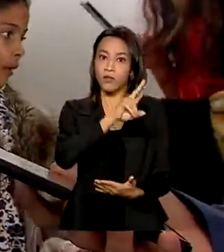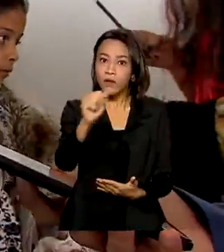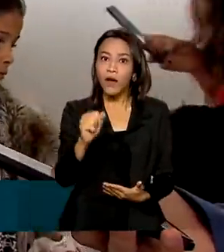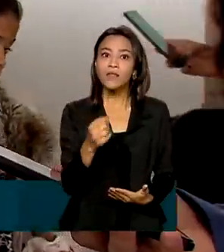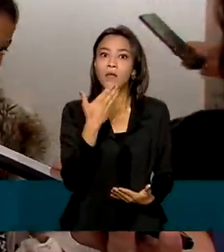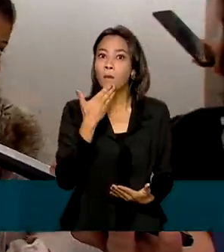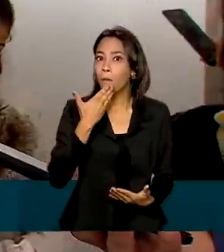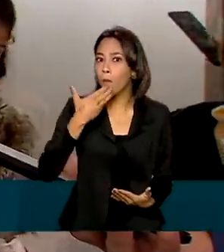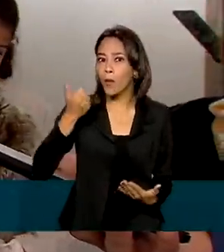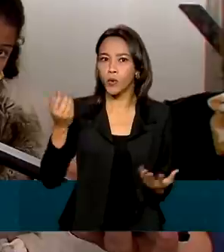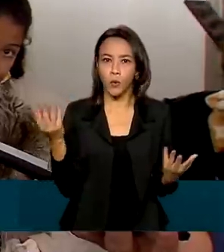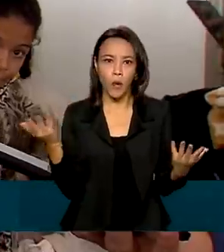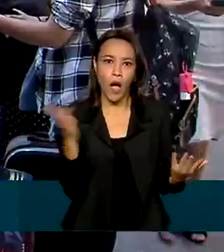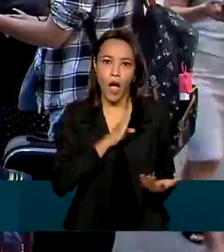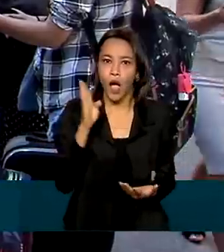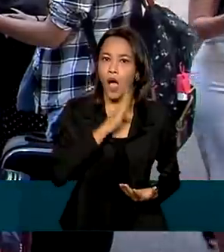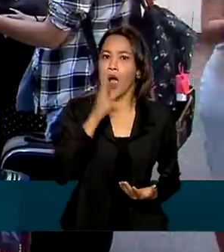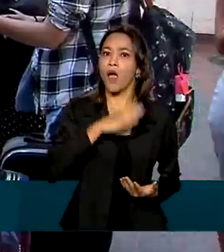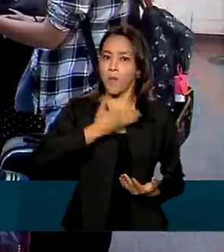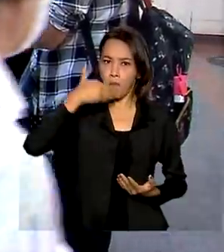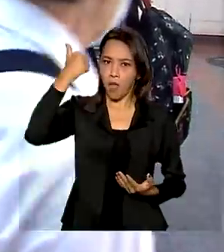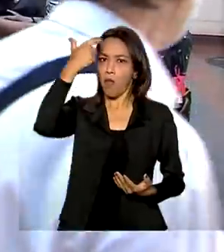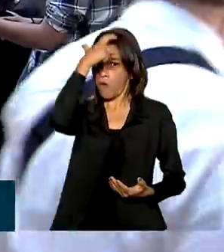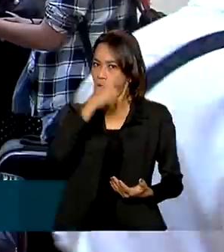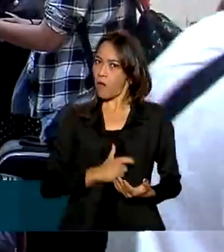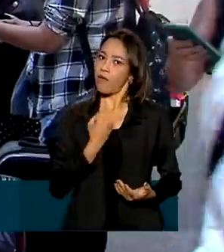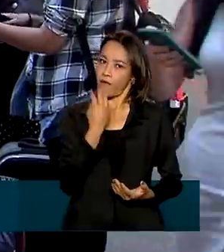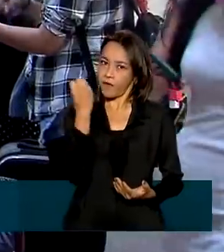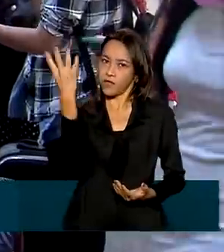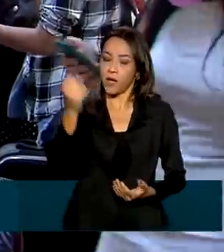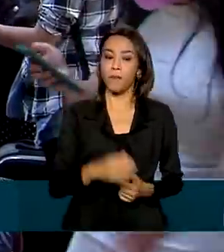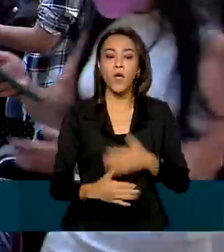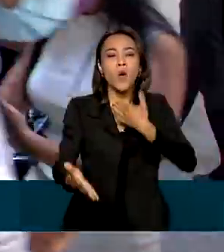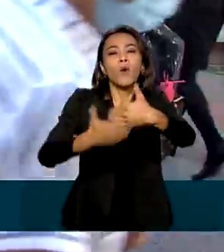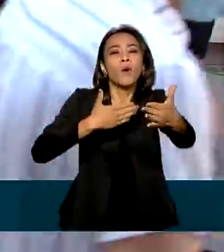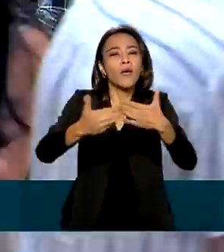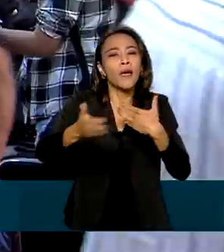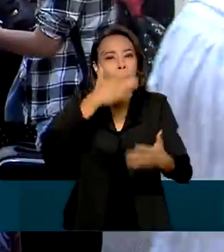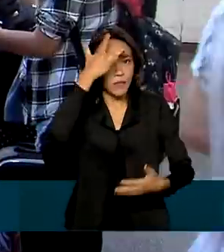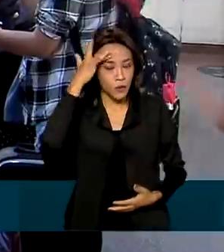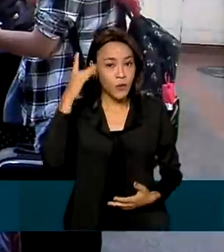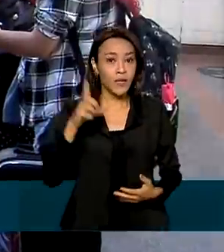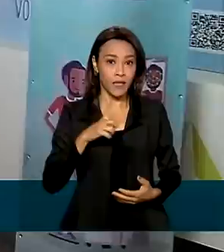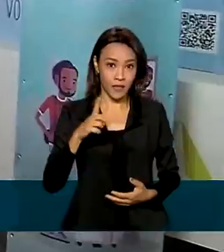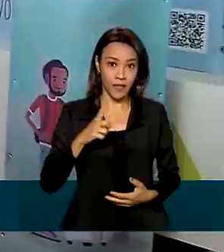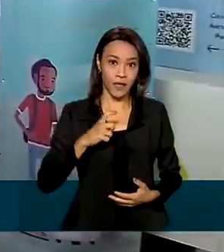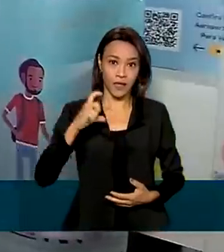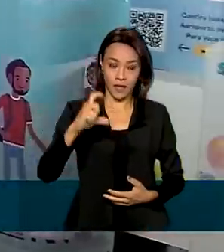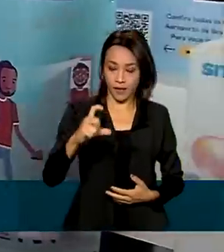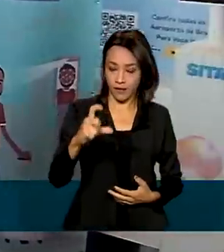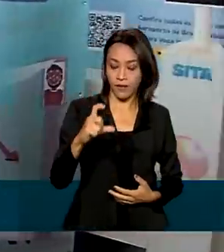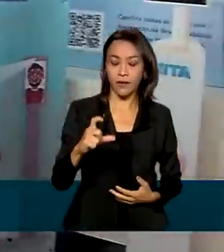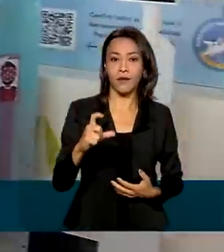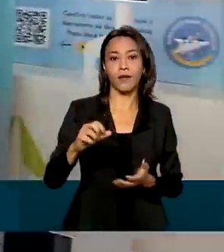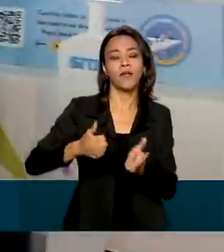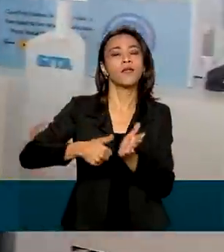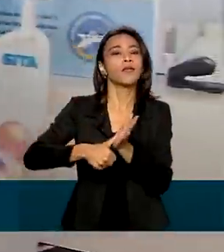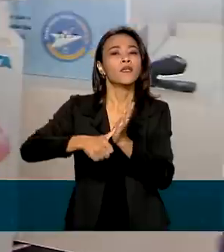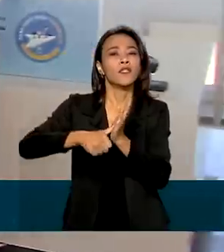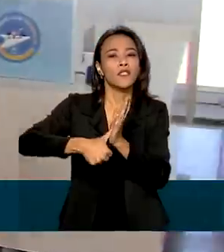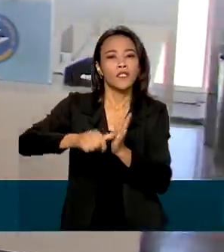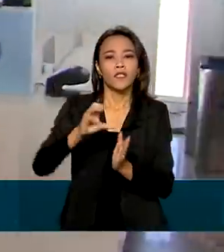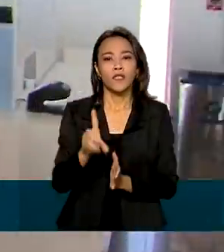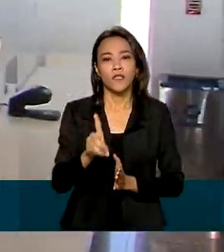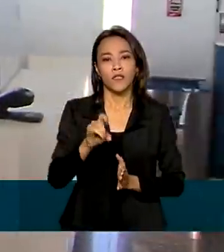e vai ser bem melhor para os passageiros. Qualquer pessoa que tenha carteira nacional de habilitação digital ou cadastro biométrico do